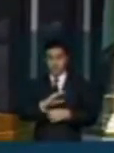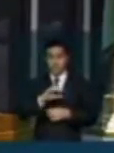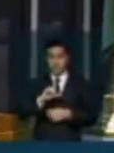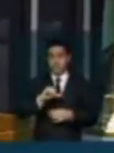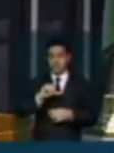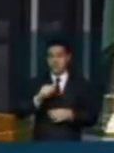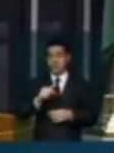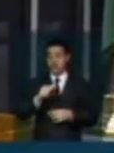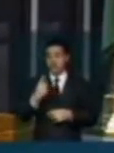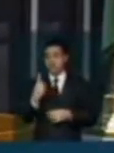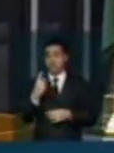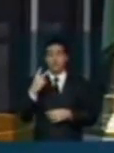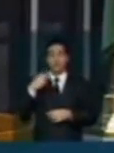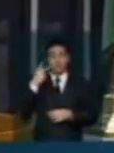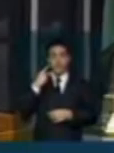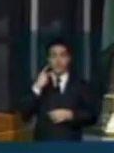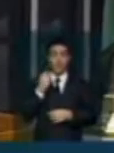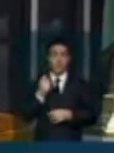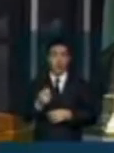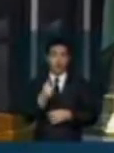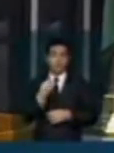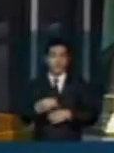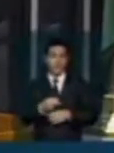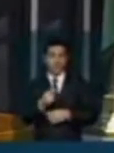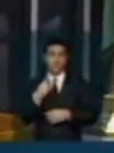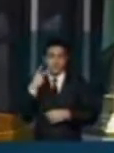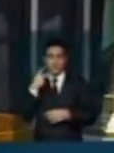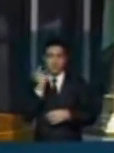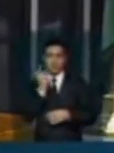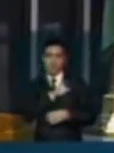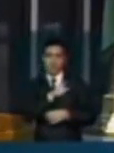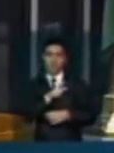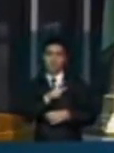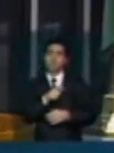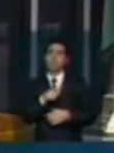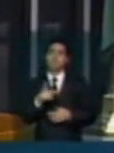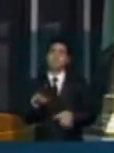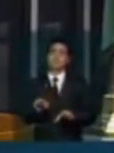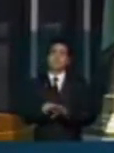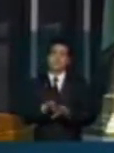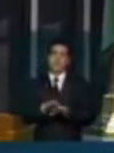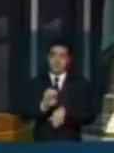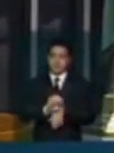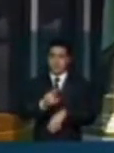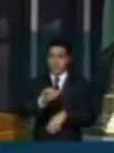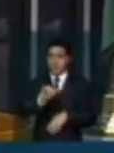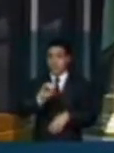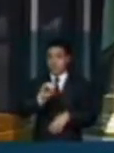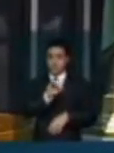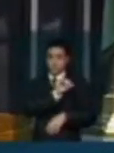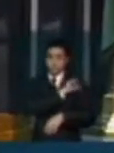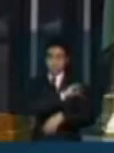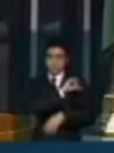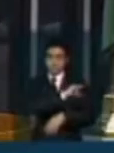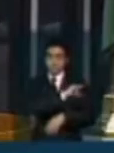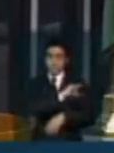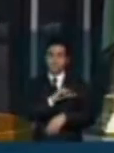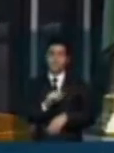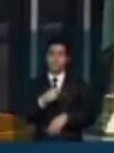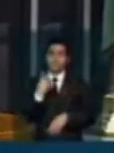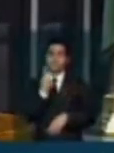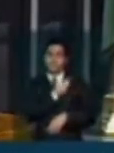971 vereadores, quase mil vereadores. E particularmente no estado do Rio de Janeiro, senhor presidente, nós